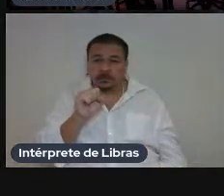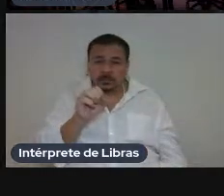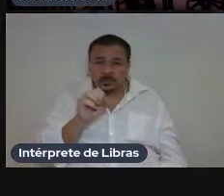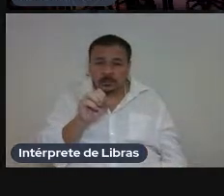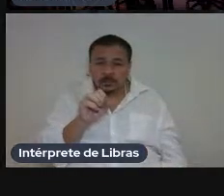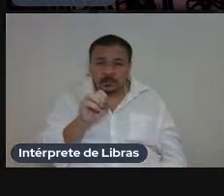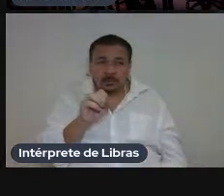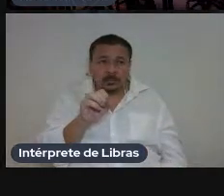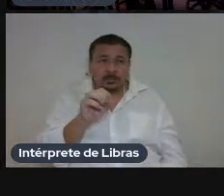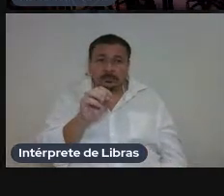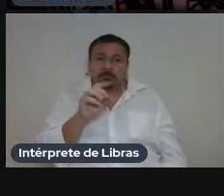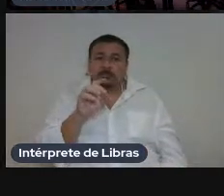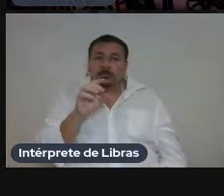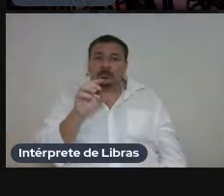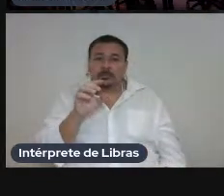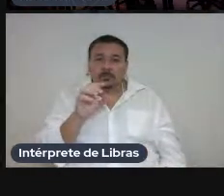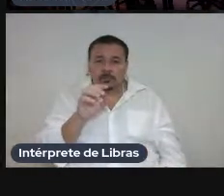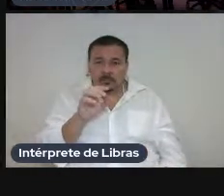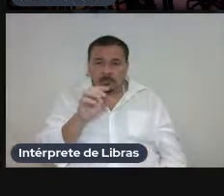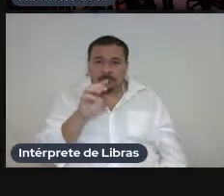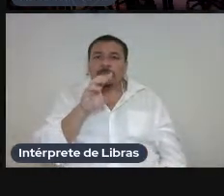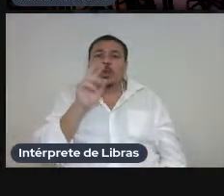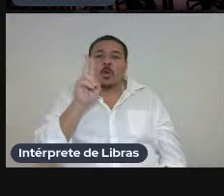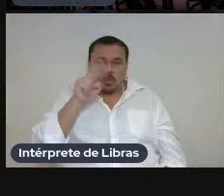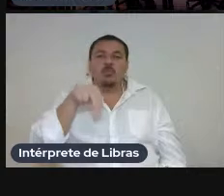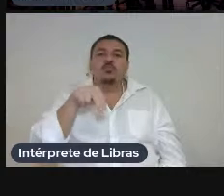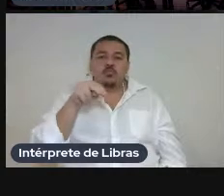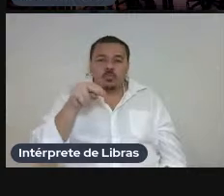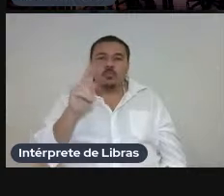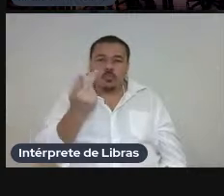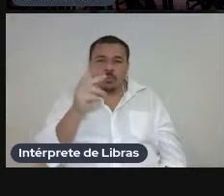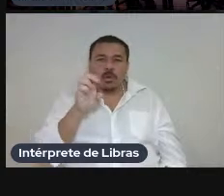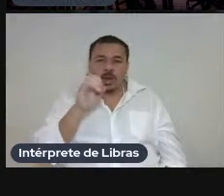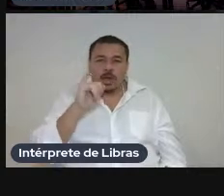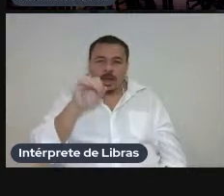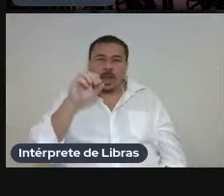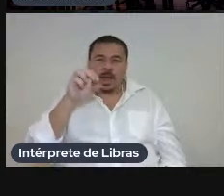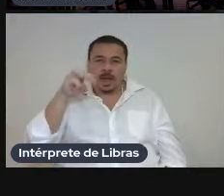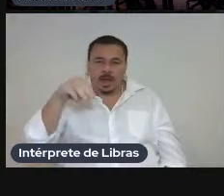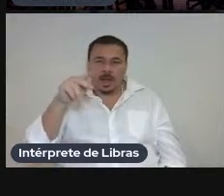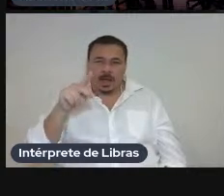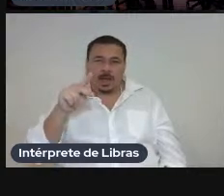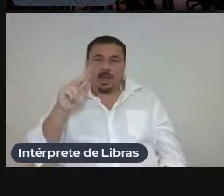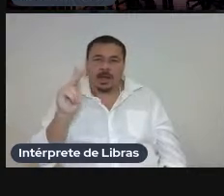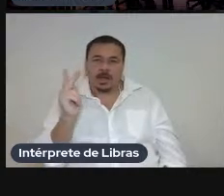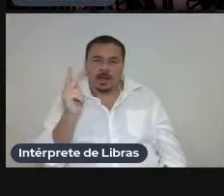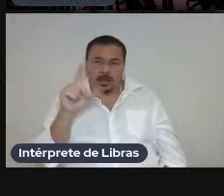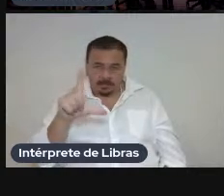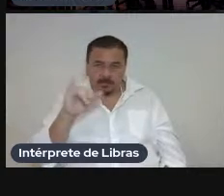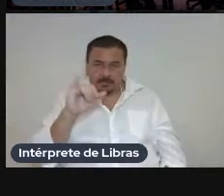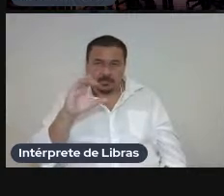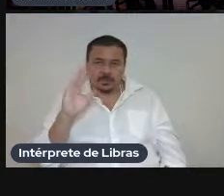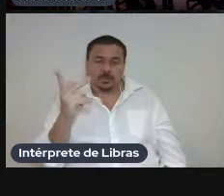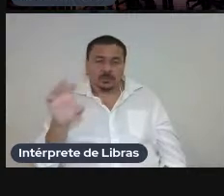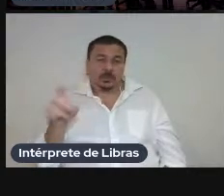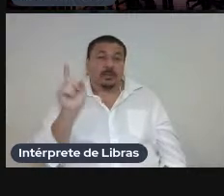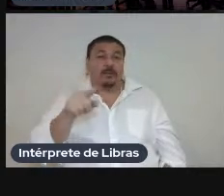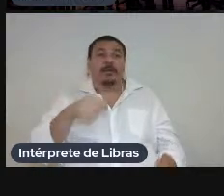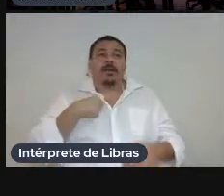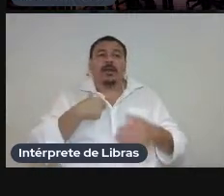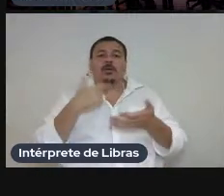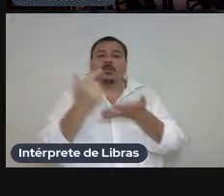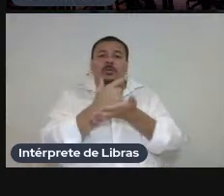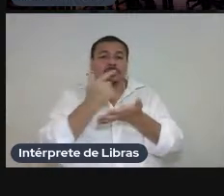início a sua dificuldade de tradução a partir do título e é uma dificuldade já abordada por Freud